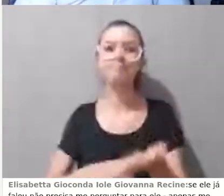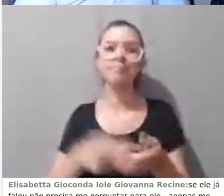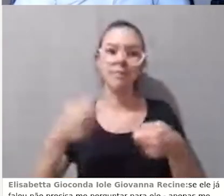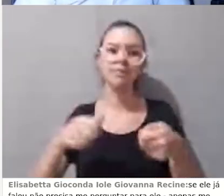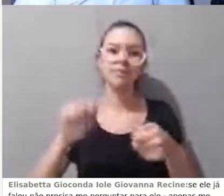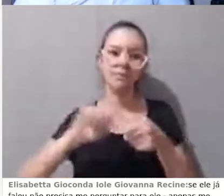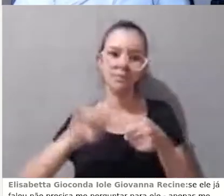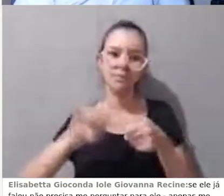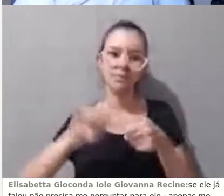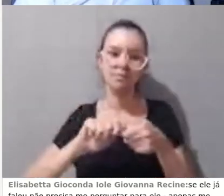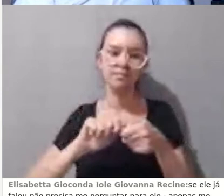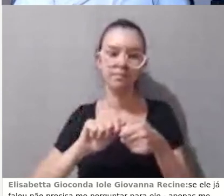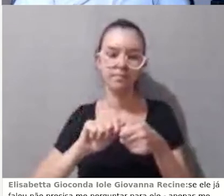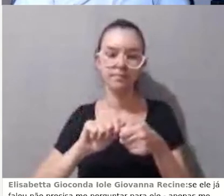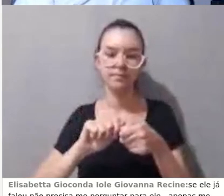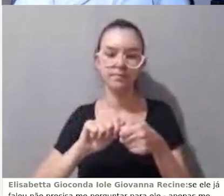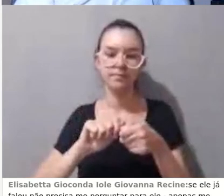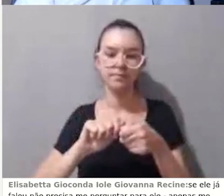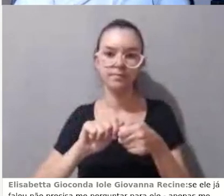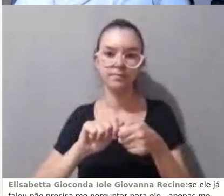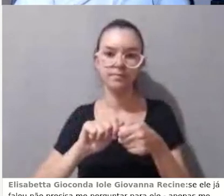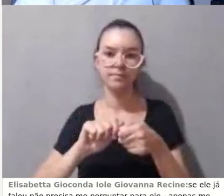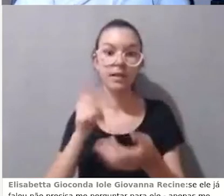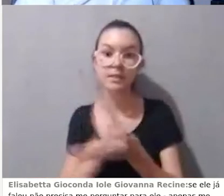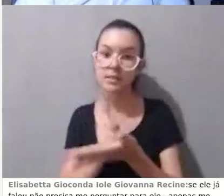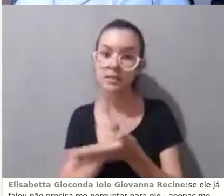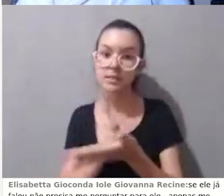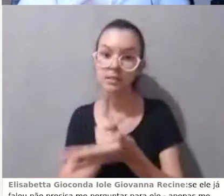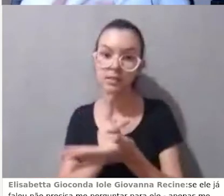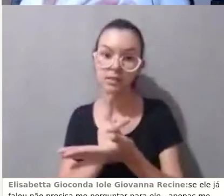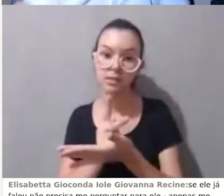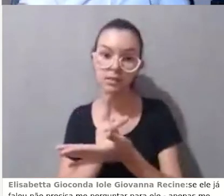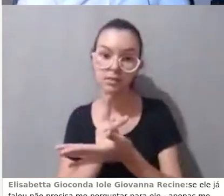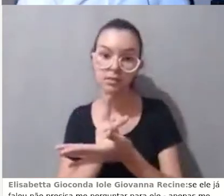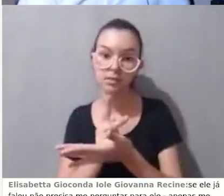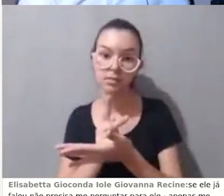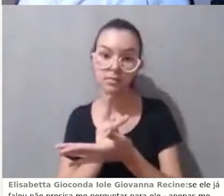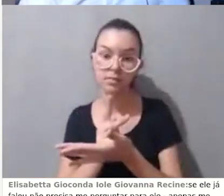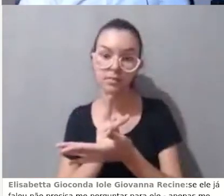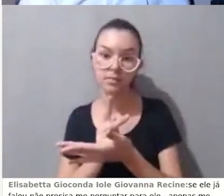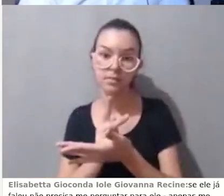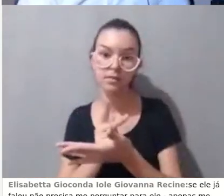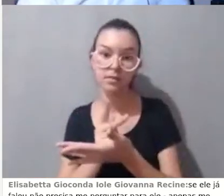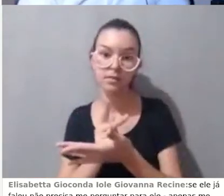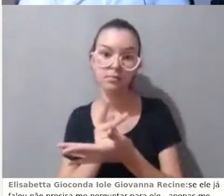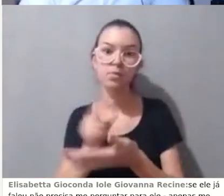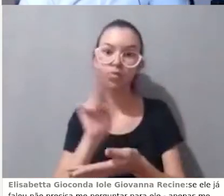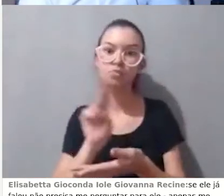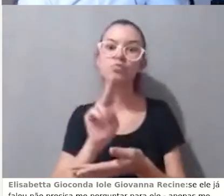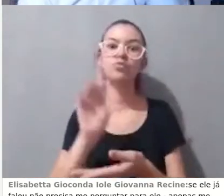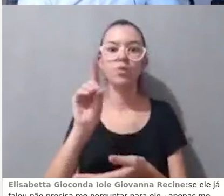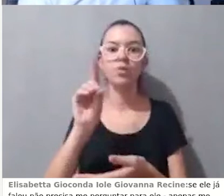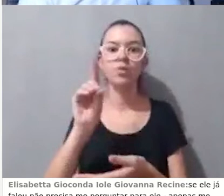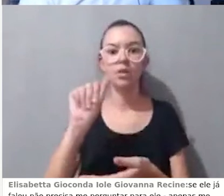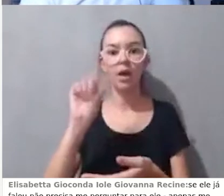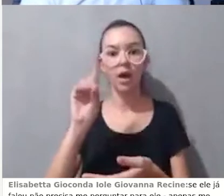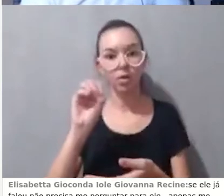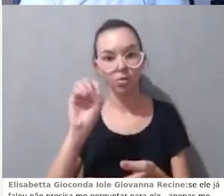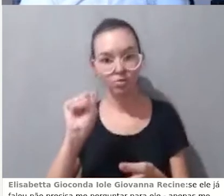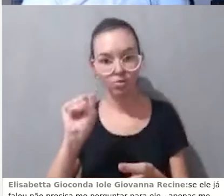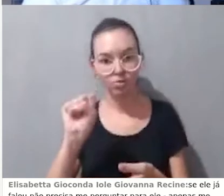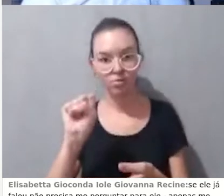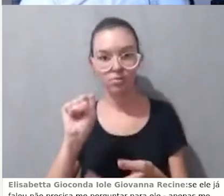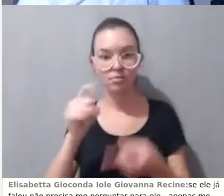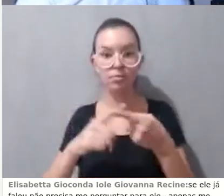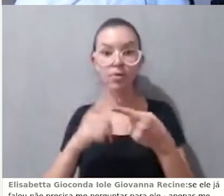E sempre, enfim, por que eu utilizo esses dados? Para que eu possa